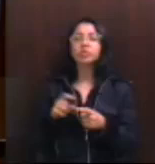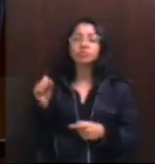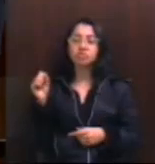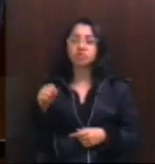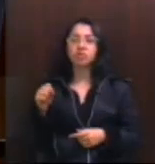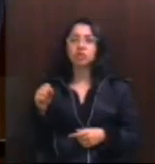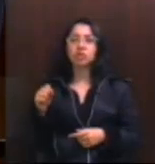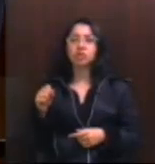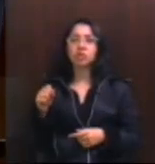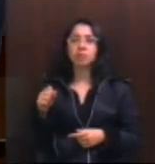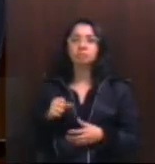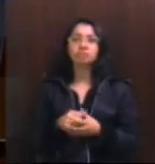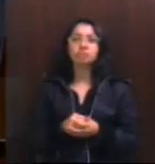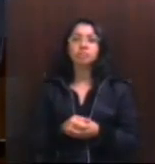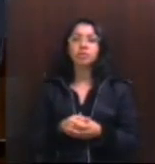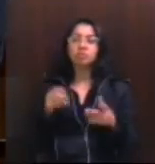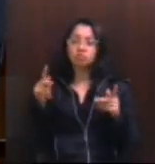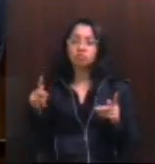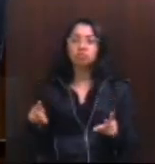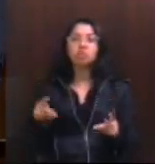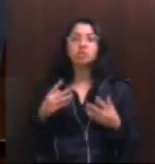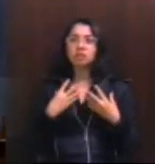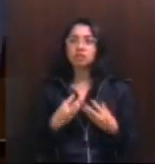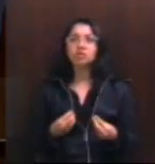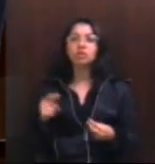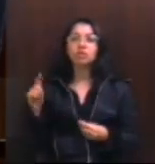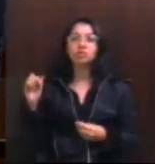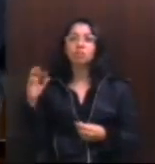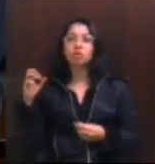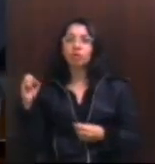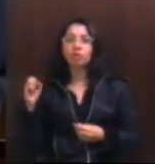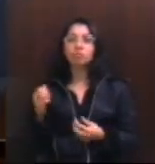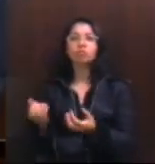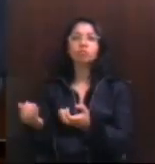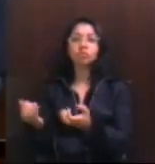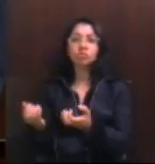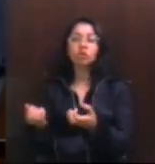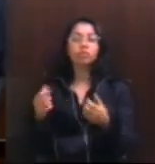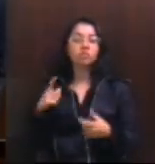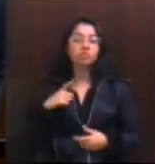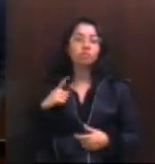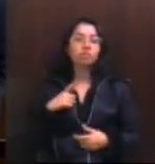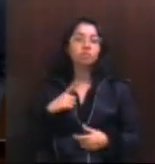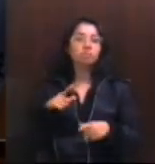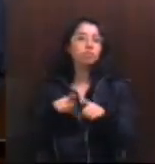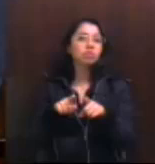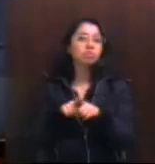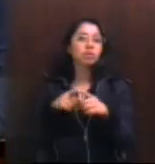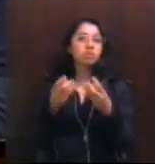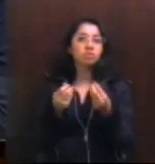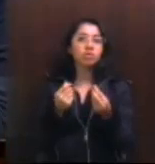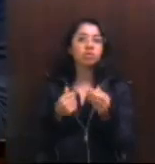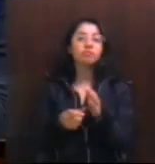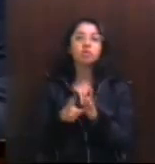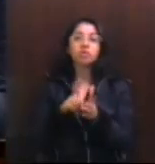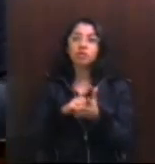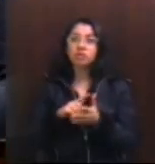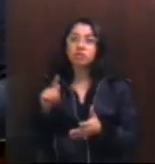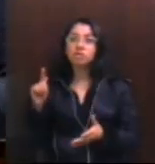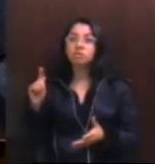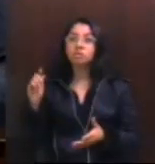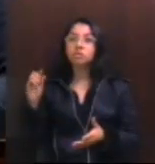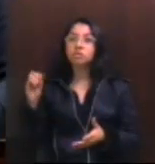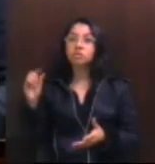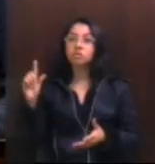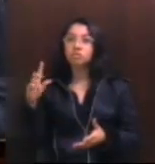os réus são confessos, já que teve golpe, a juventude também se mobiliza, se mobilizava antes do golpe e